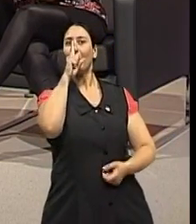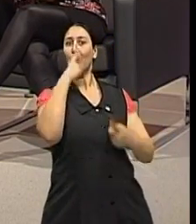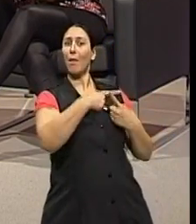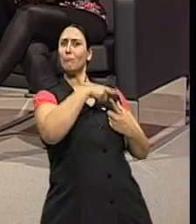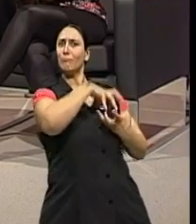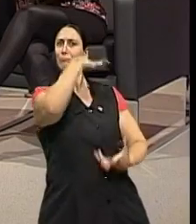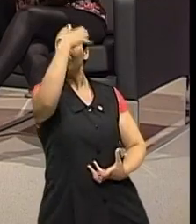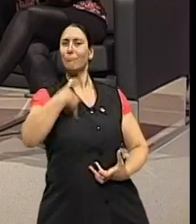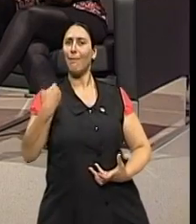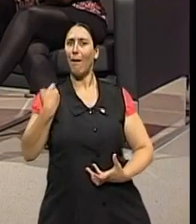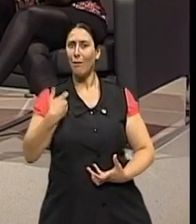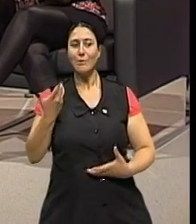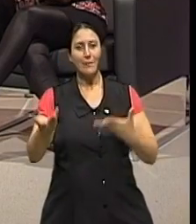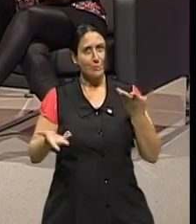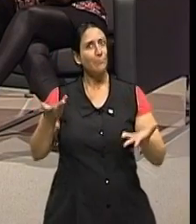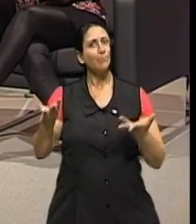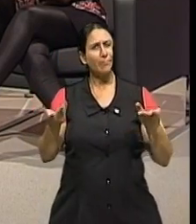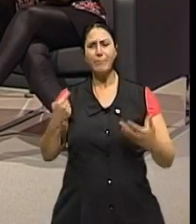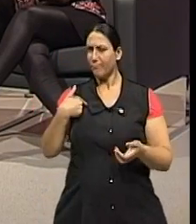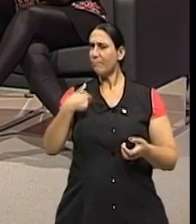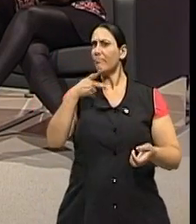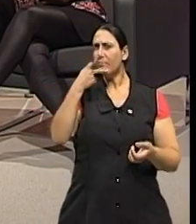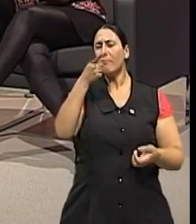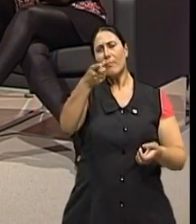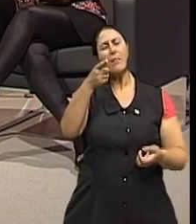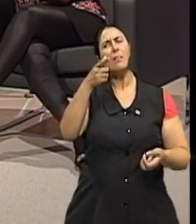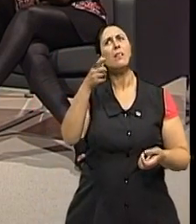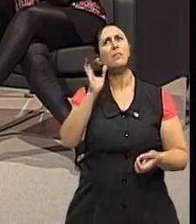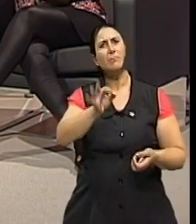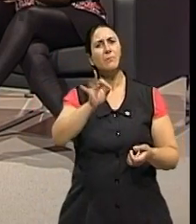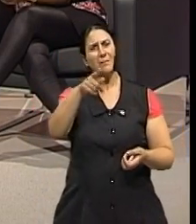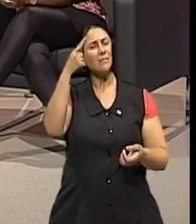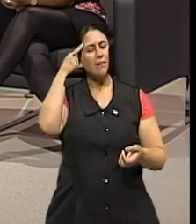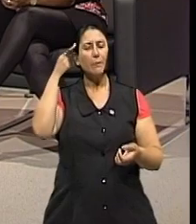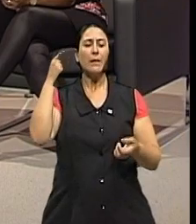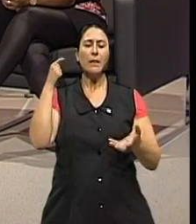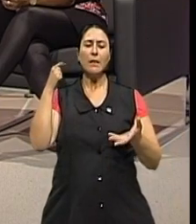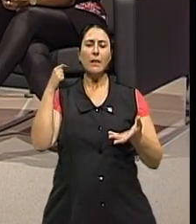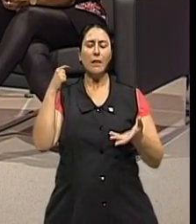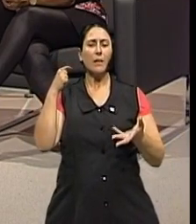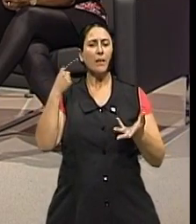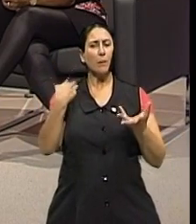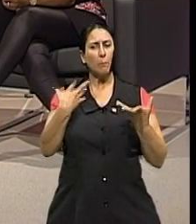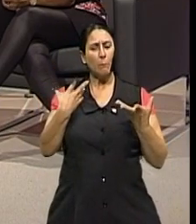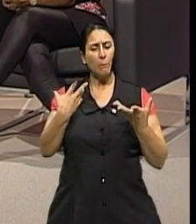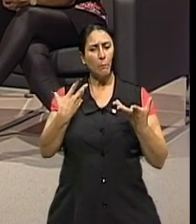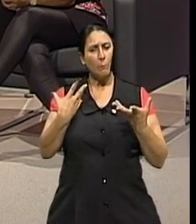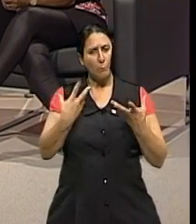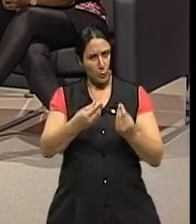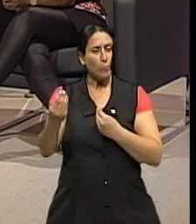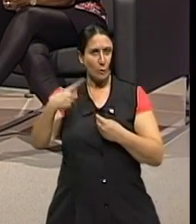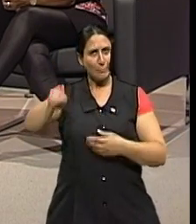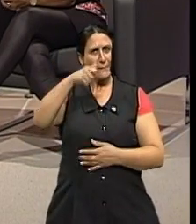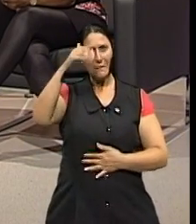muito cruel, às vezes. Estou usando uma palavra forte, mas me parece isso, né? Eu acredito muito nessa ideia de que a gente, podendo entender